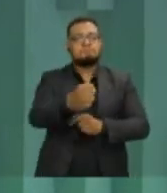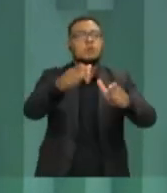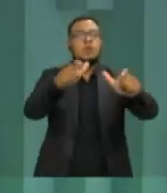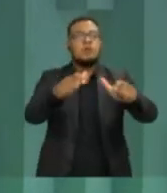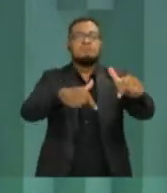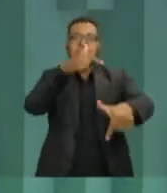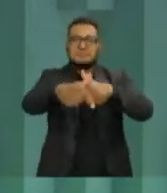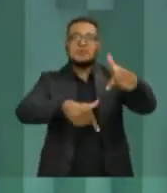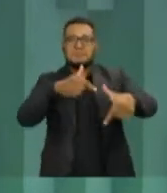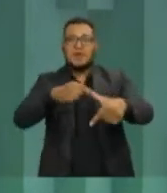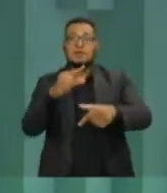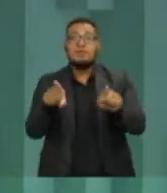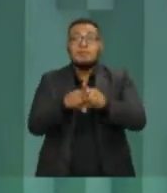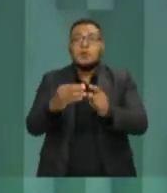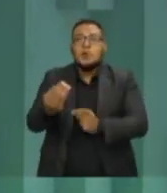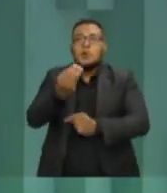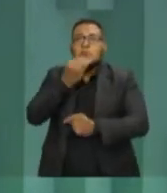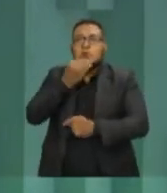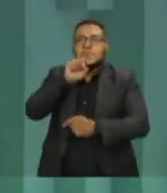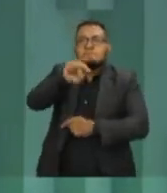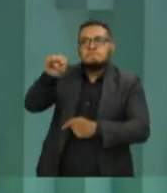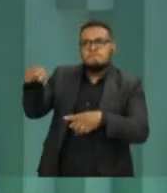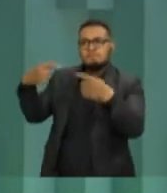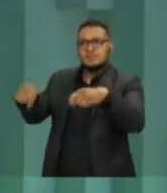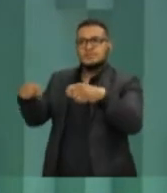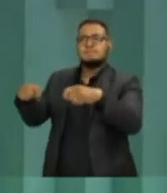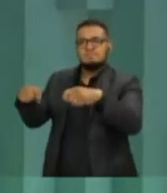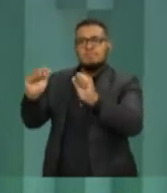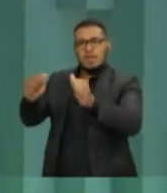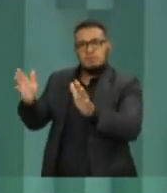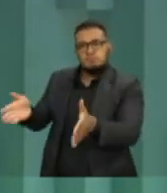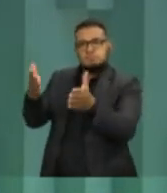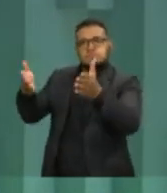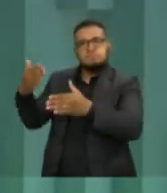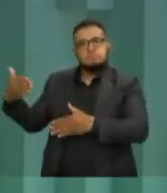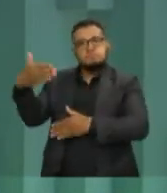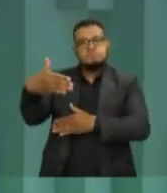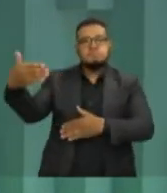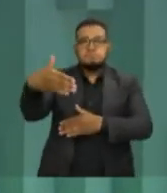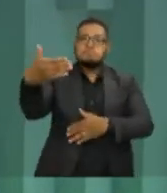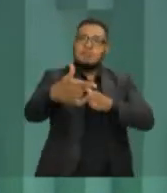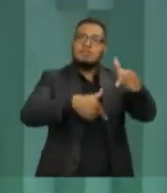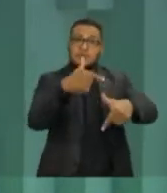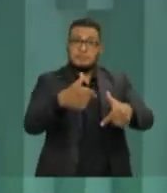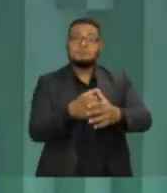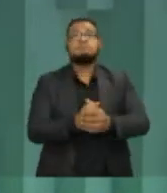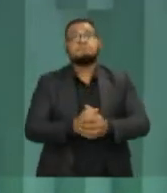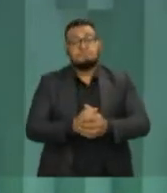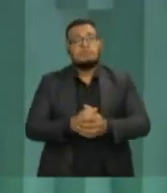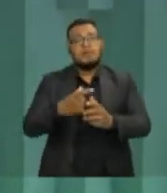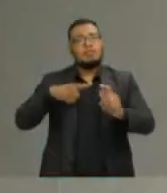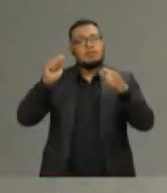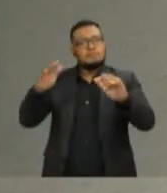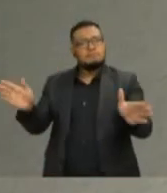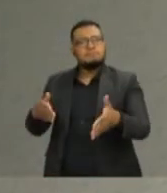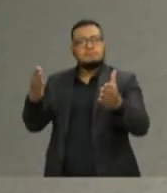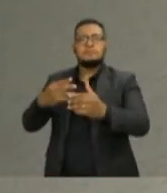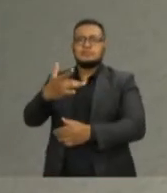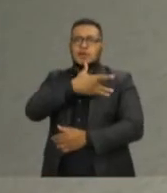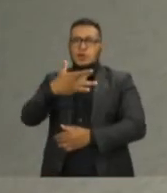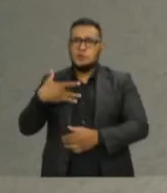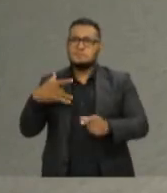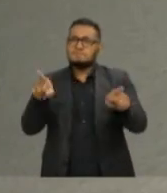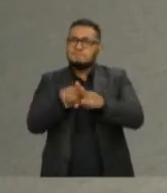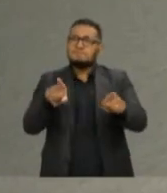oportunidades, as pessoas que têm essa necessidade. Tem uma grande preocupação, tanto na saúde quanto na vida das pessoas.